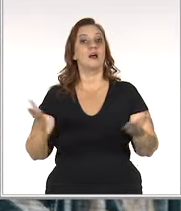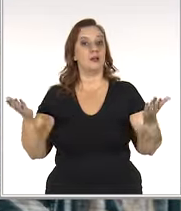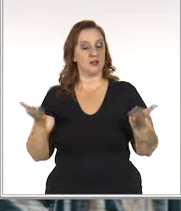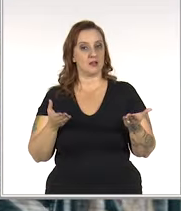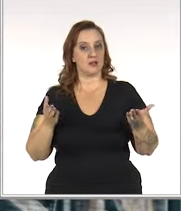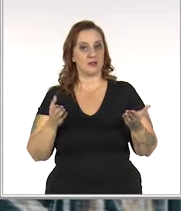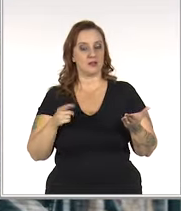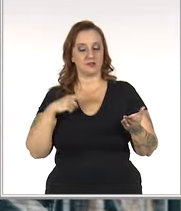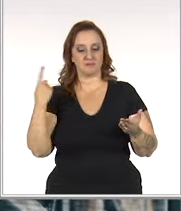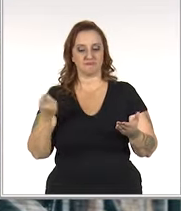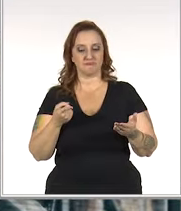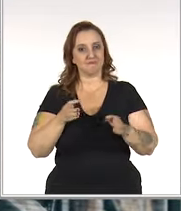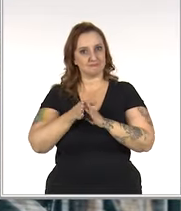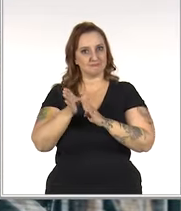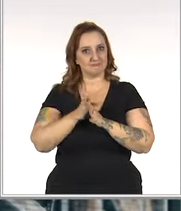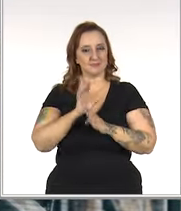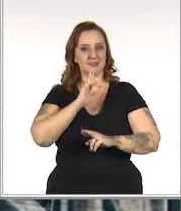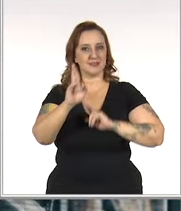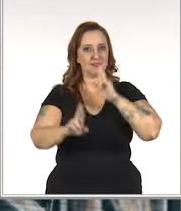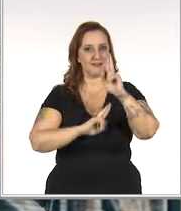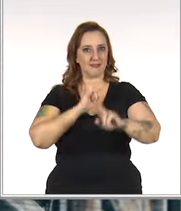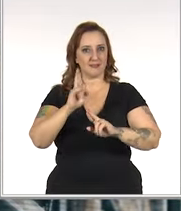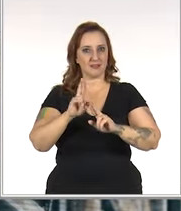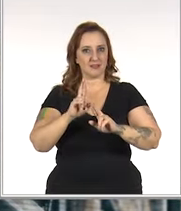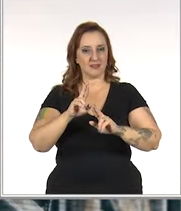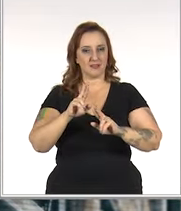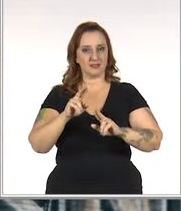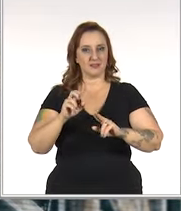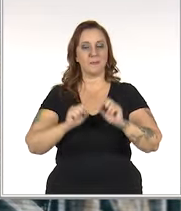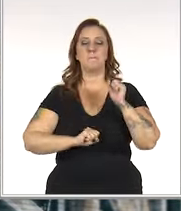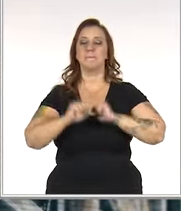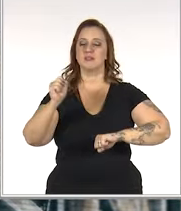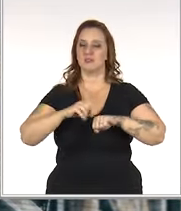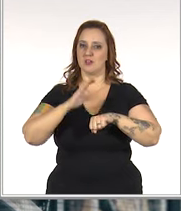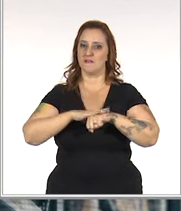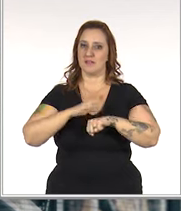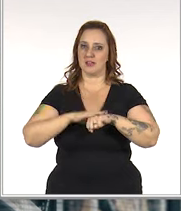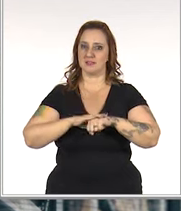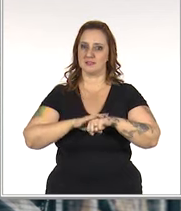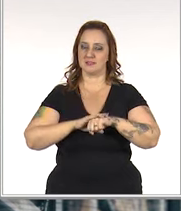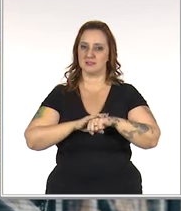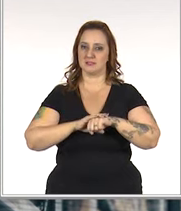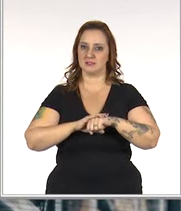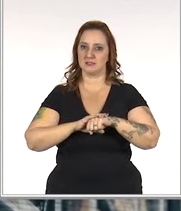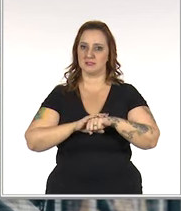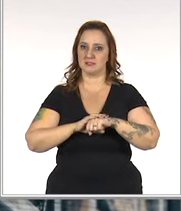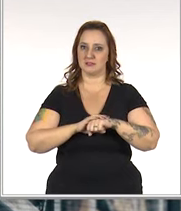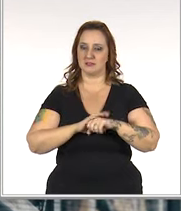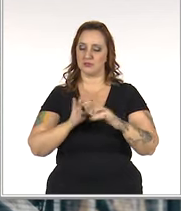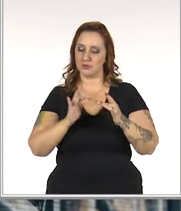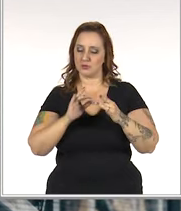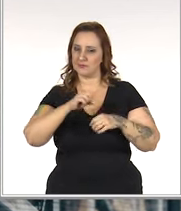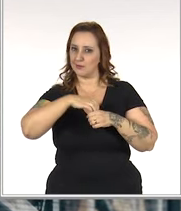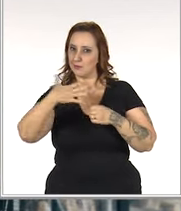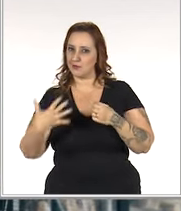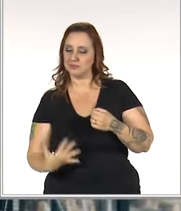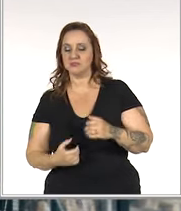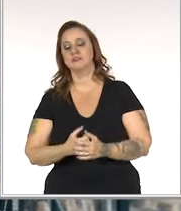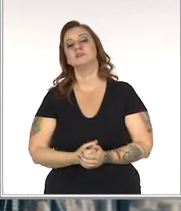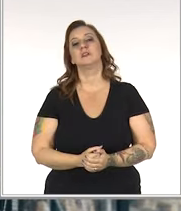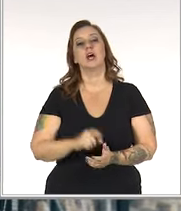Agora, nosso especialista vai responder as perguntas que muitos empreendedores fazem ao tomar contato com esse conteúdo.